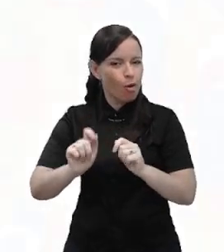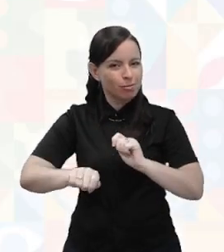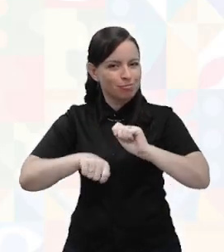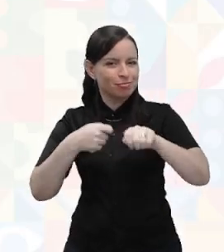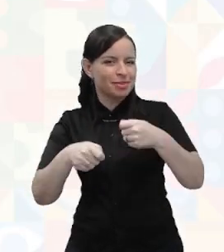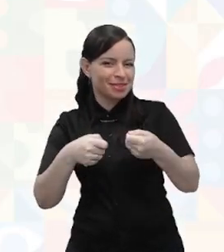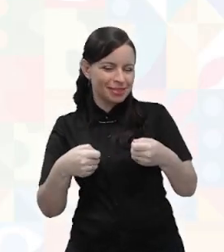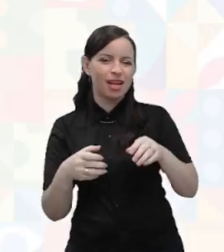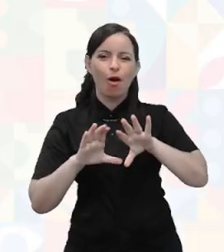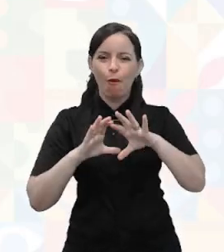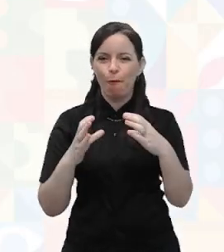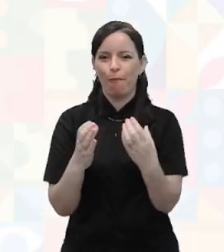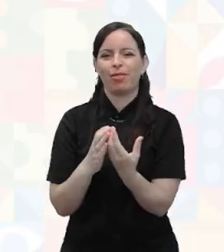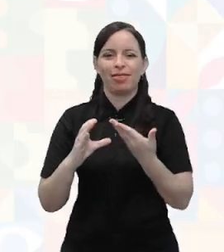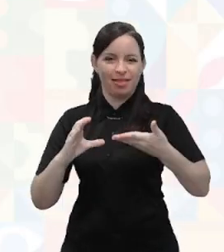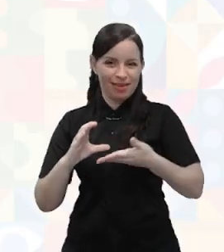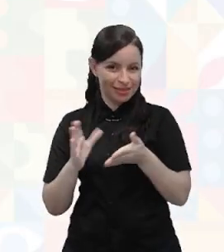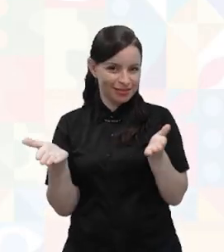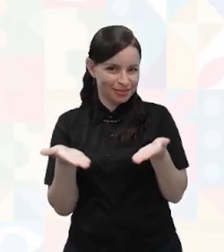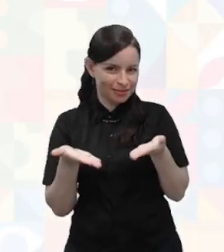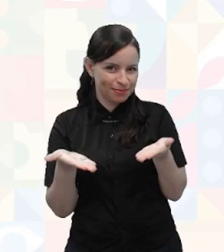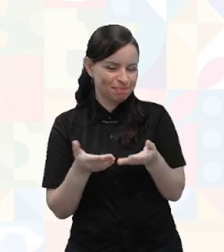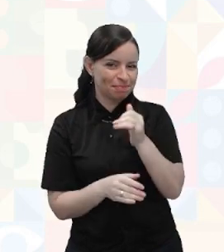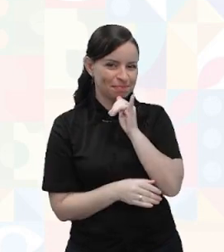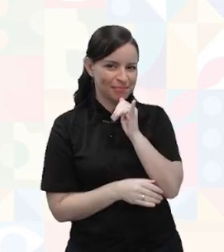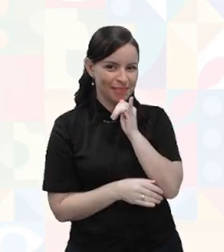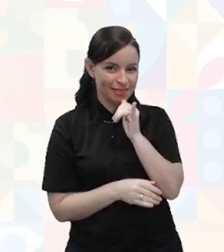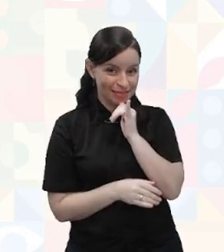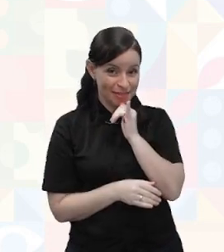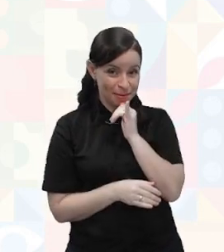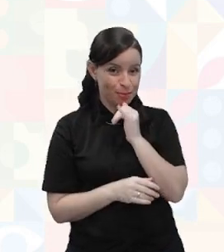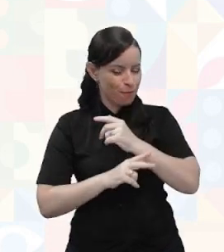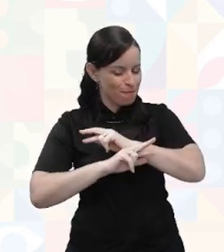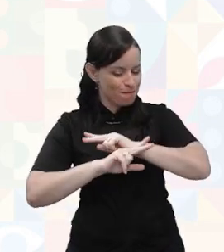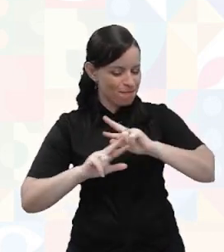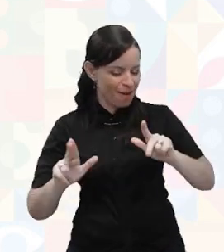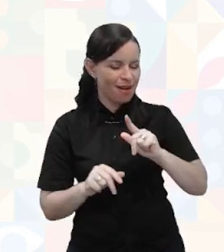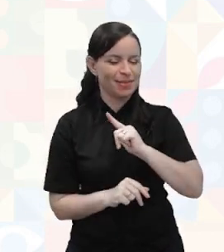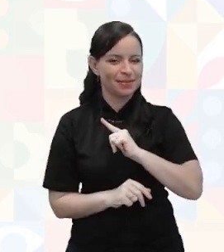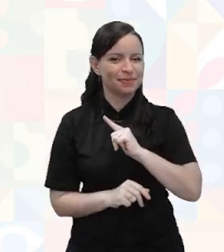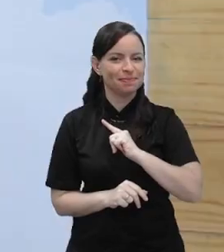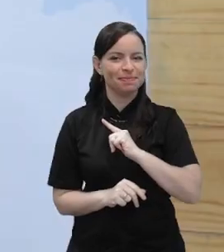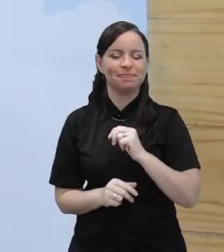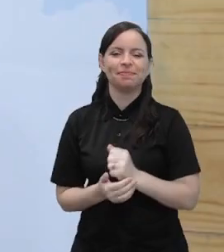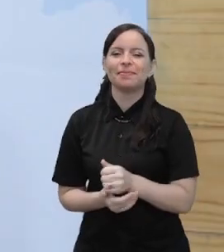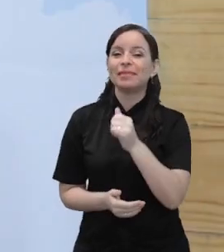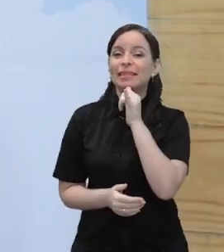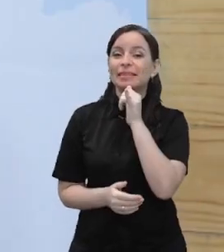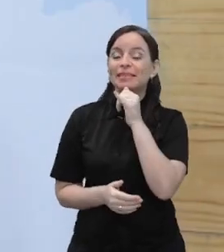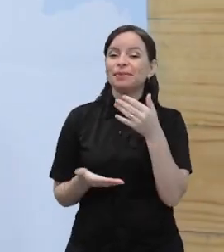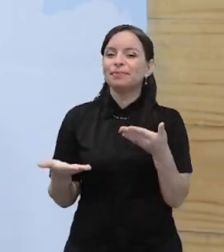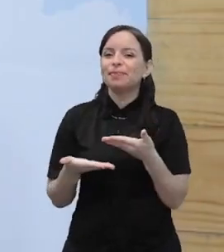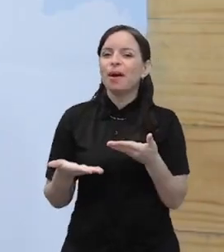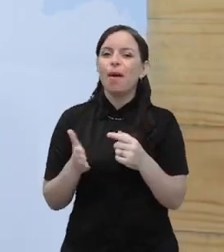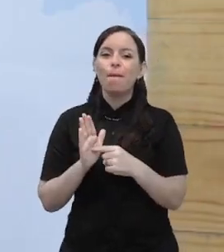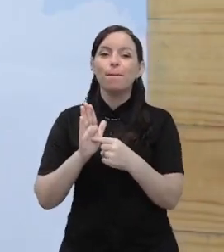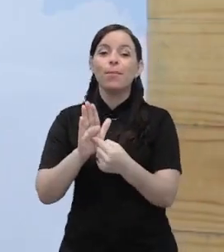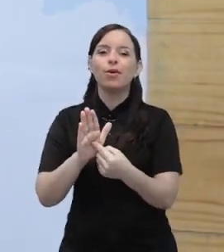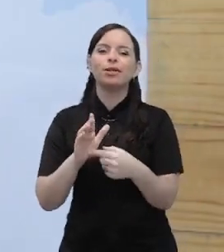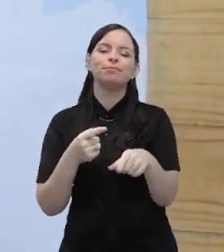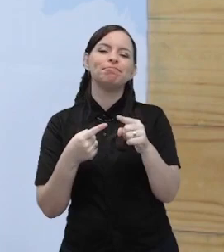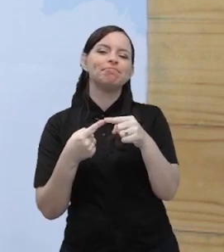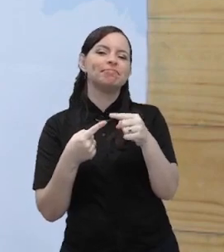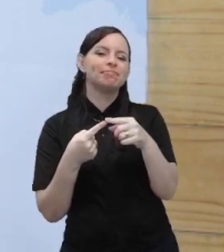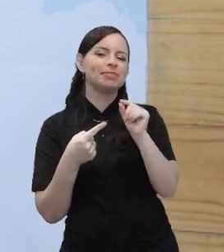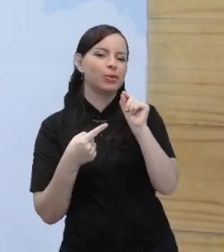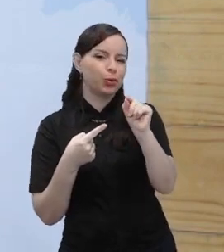comunidades que nós vamos analisar aqui, esses exemplos. Não se esgotam as possibilidades, beleza? São exemplos que a gente vai mencionar para você. Primeiro a gente vai